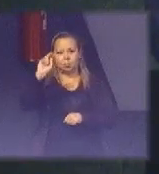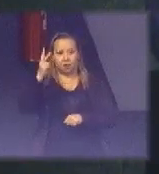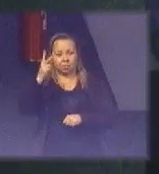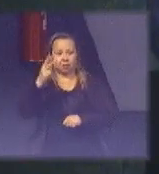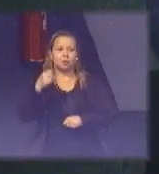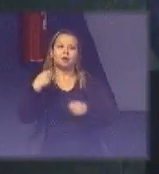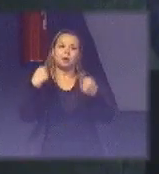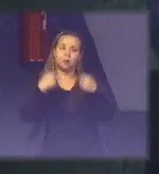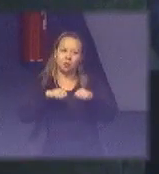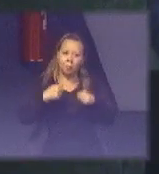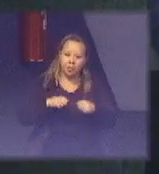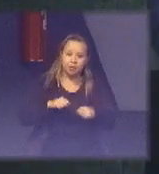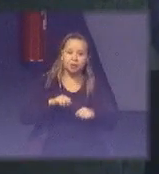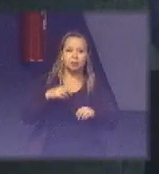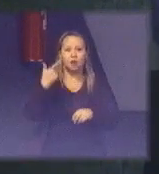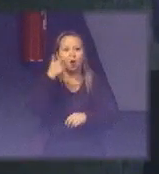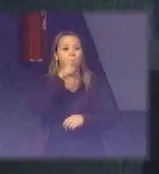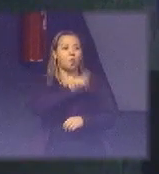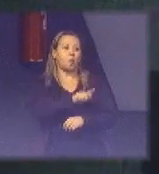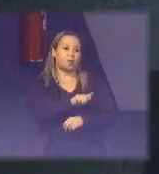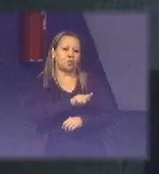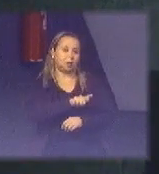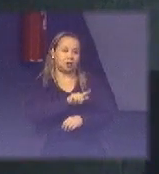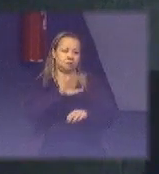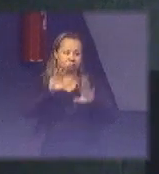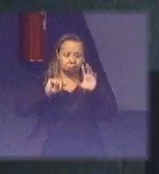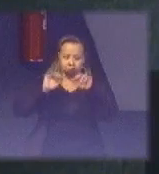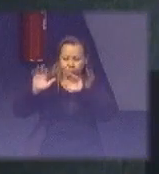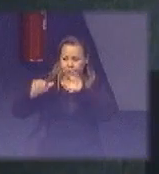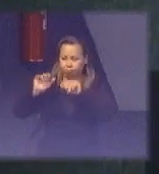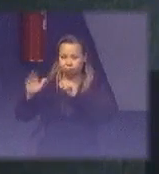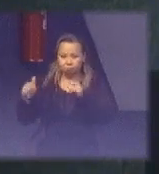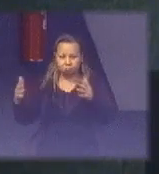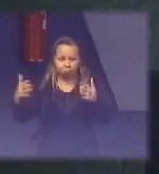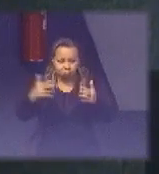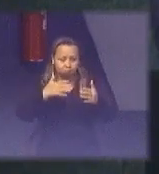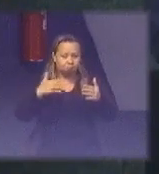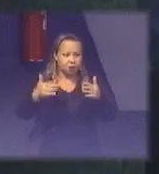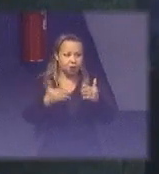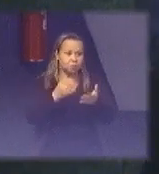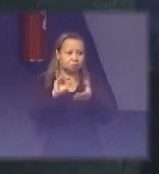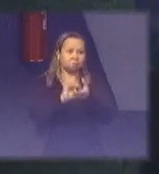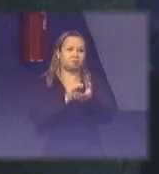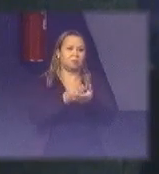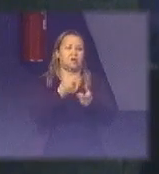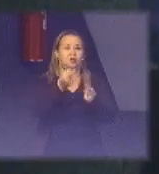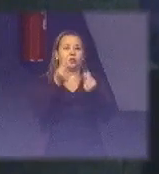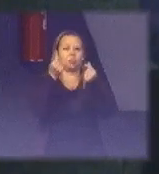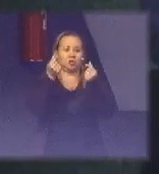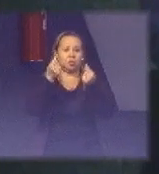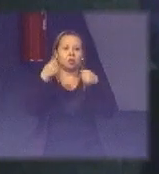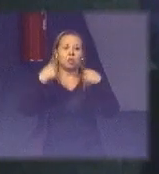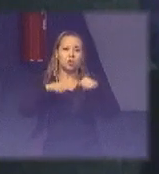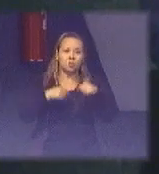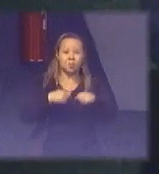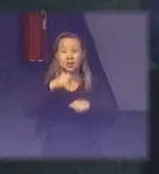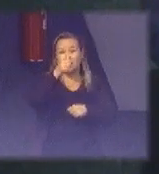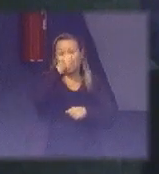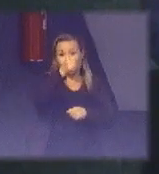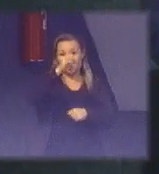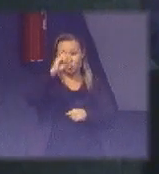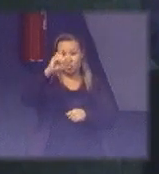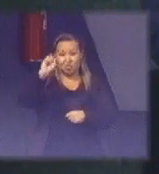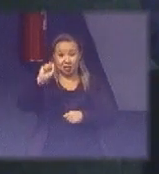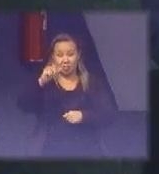.700. Dividindo por R$ 3,40, precisamos de 800 quilos de lacre